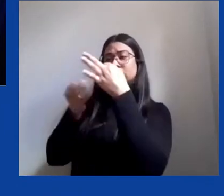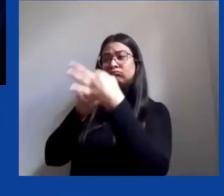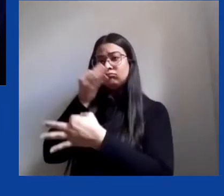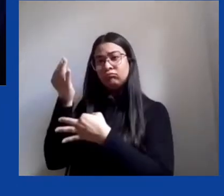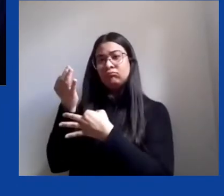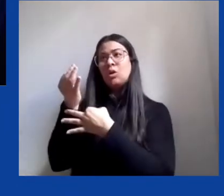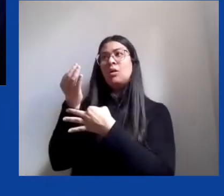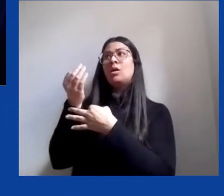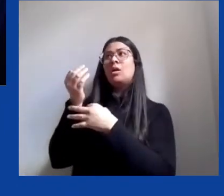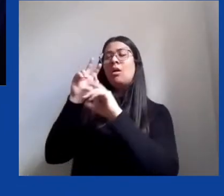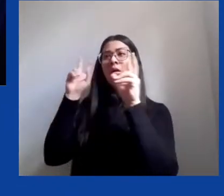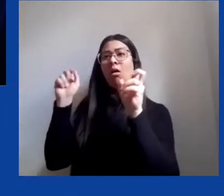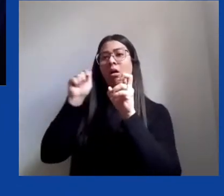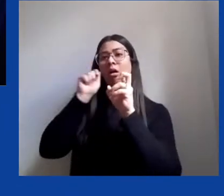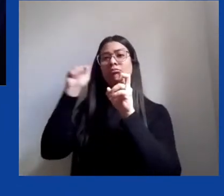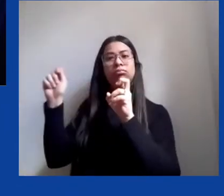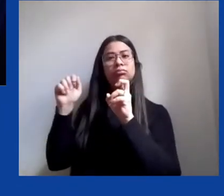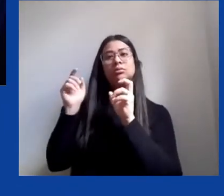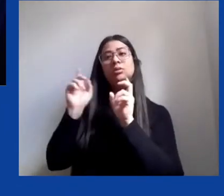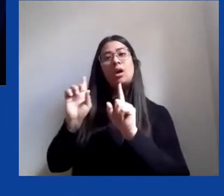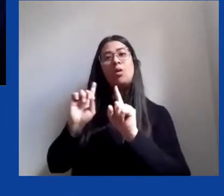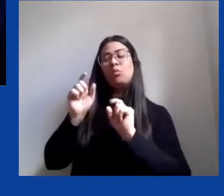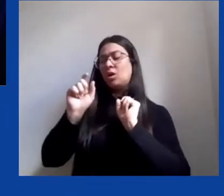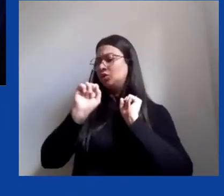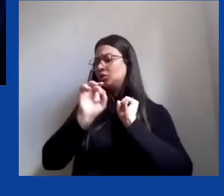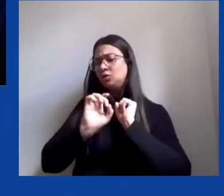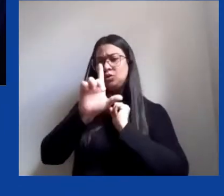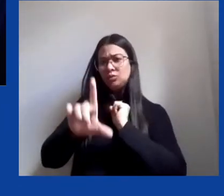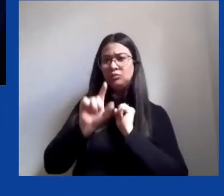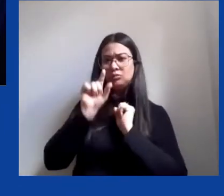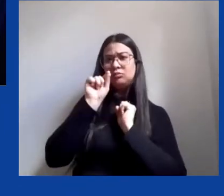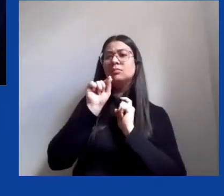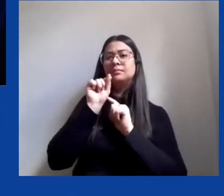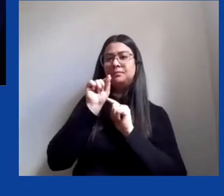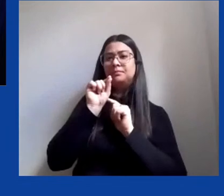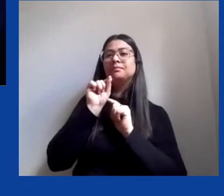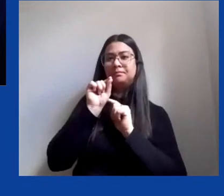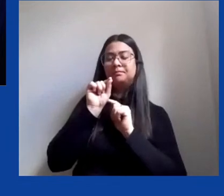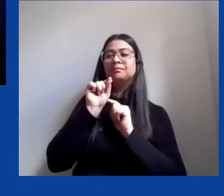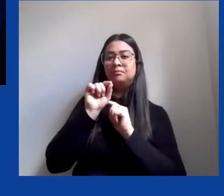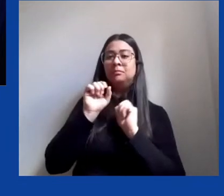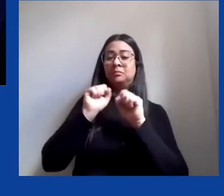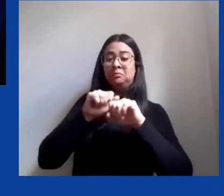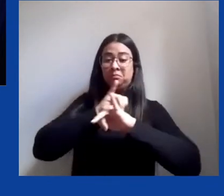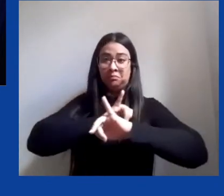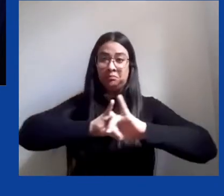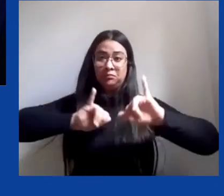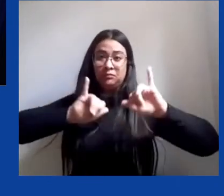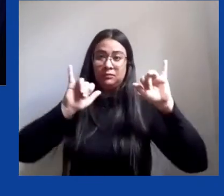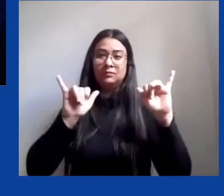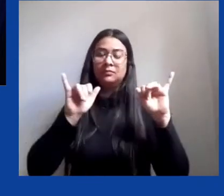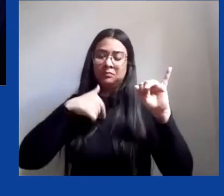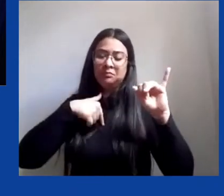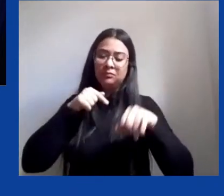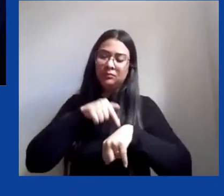simplesmente é feita uma escolha que é honestamente anunciada nesse momento.